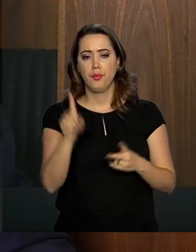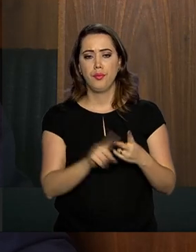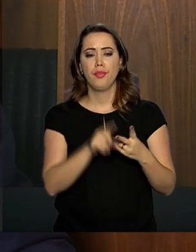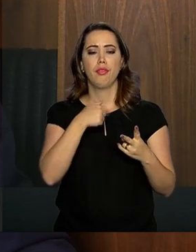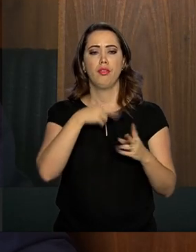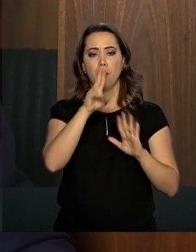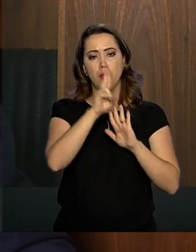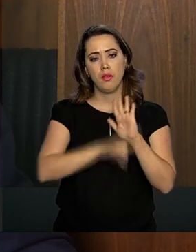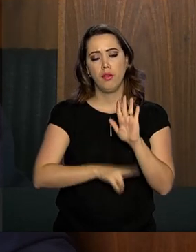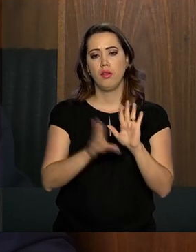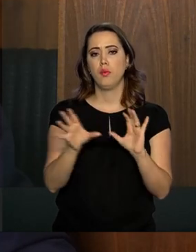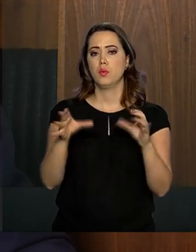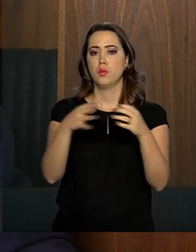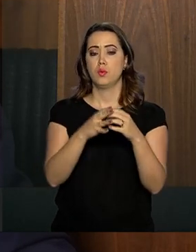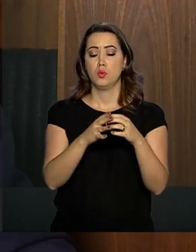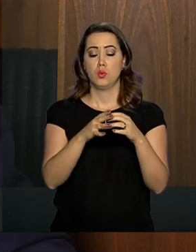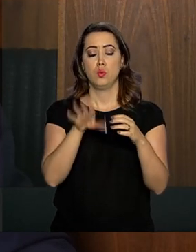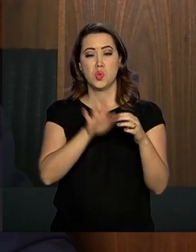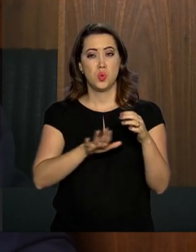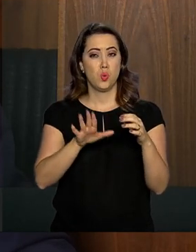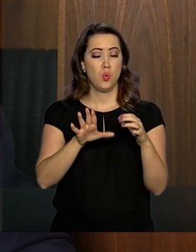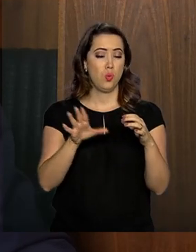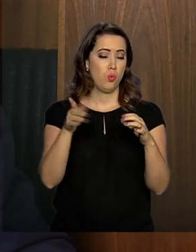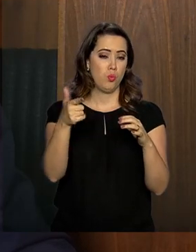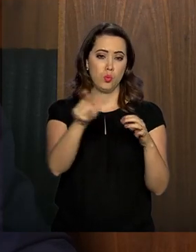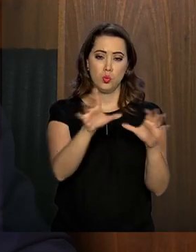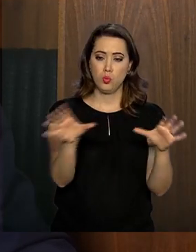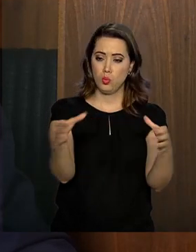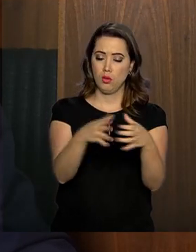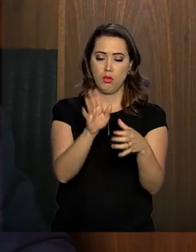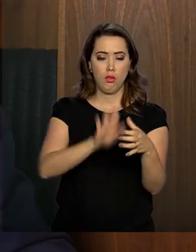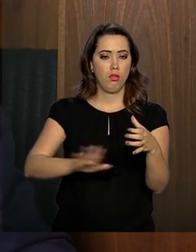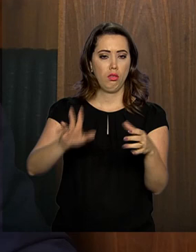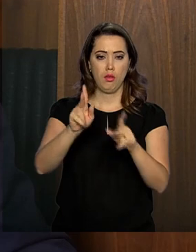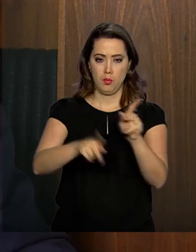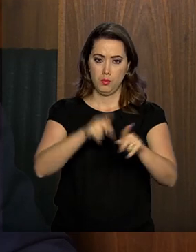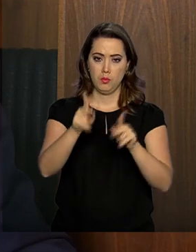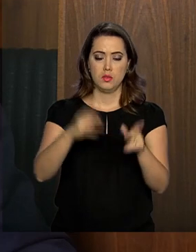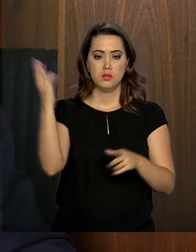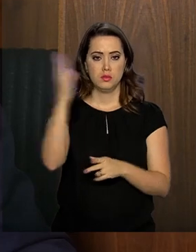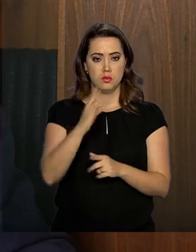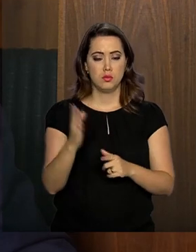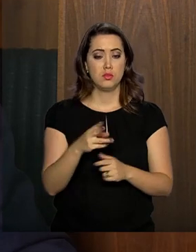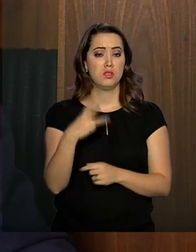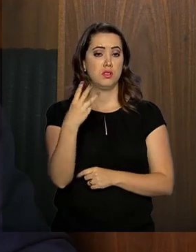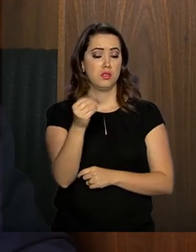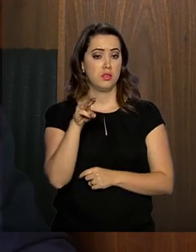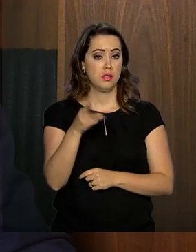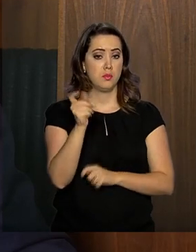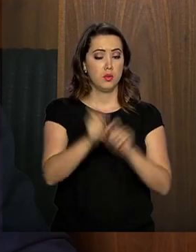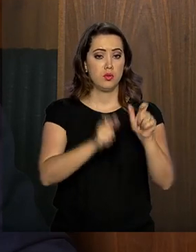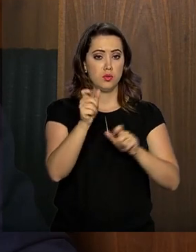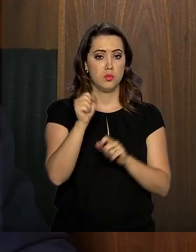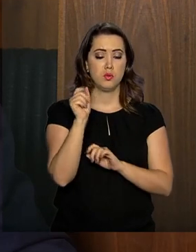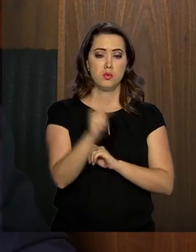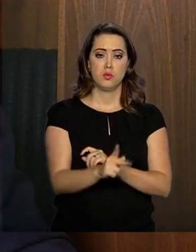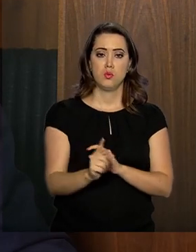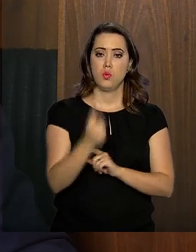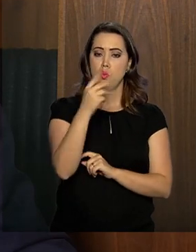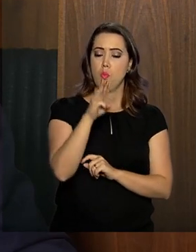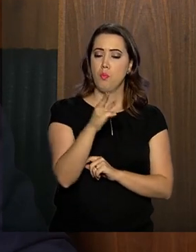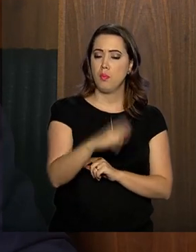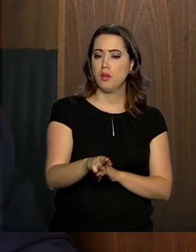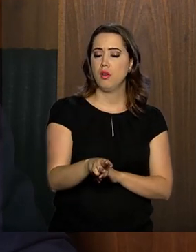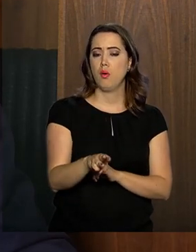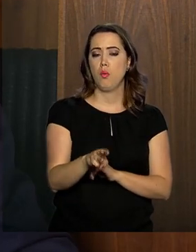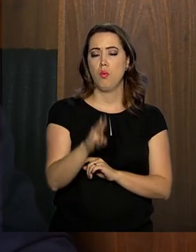e regras para o regime geral, que é o conjunto da população, a grande maioria. Nós temos 30 milhões de aposentados no regime geral e 1 milhão e